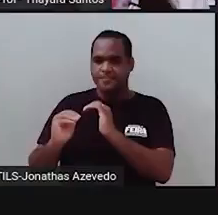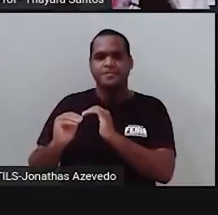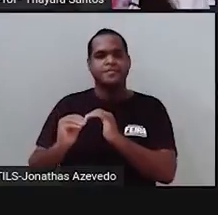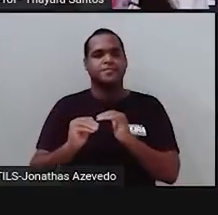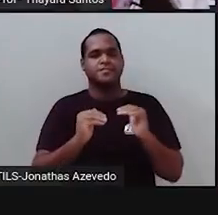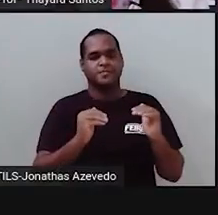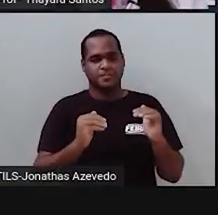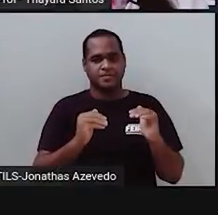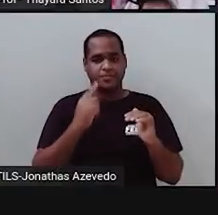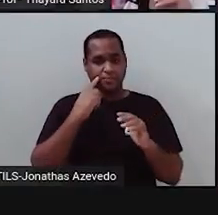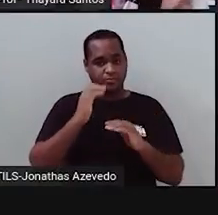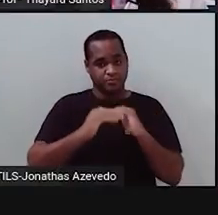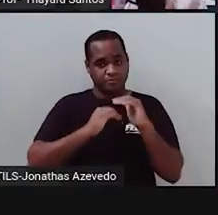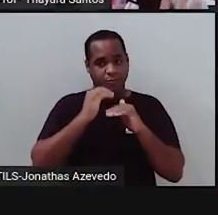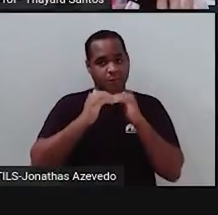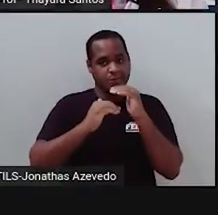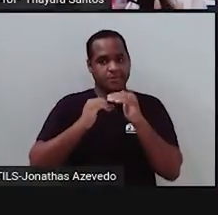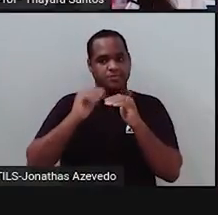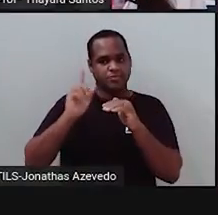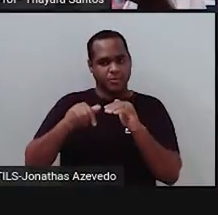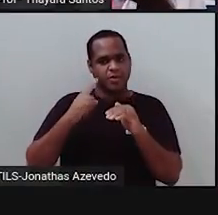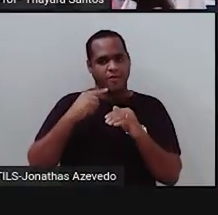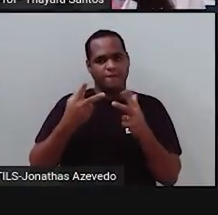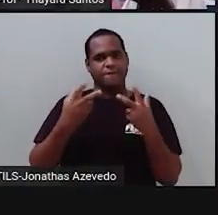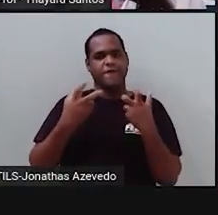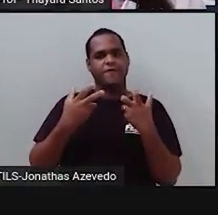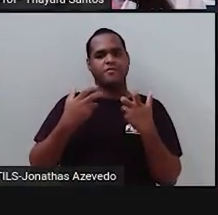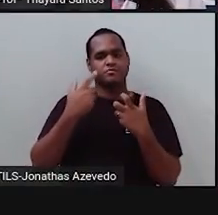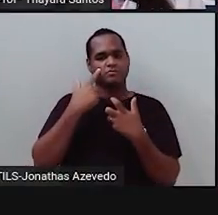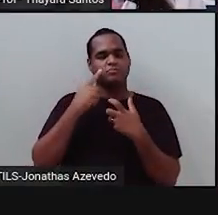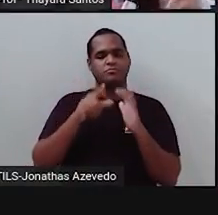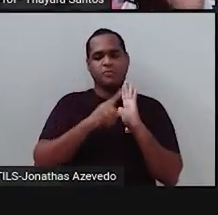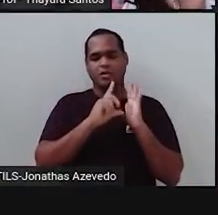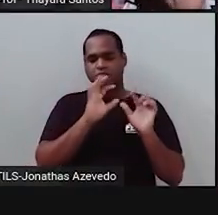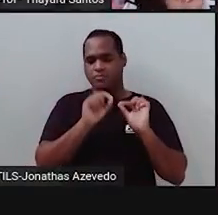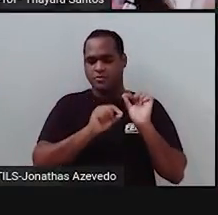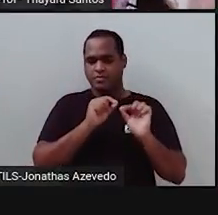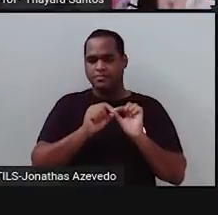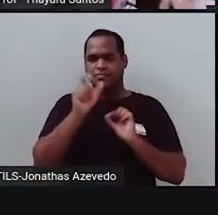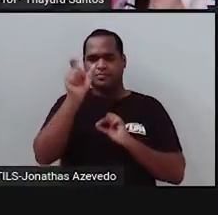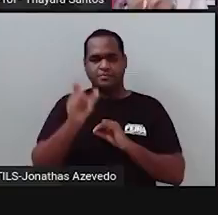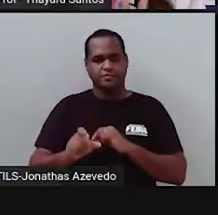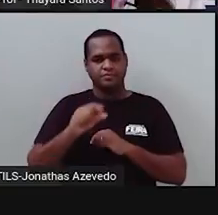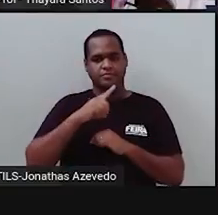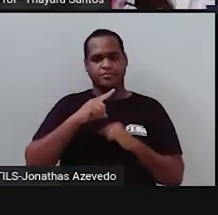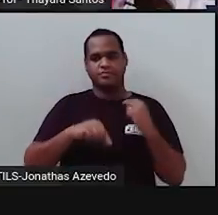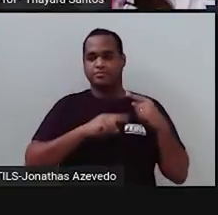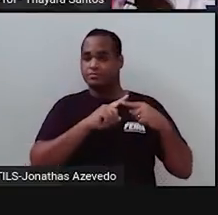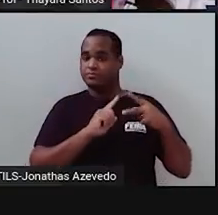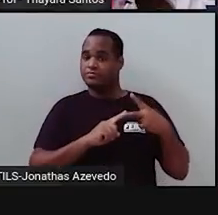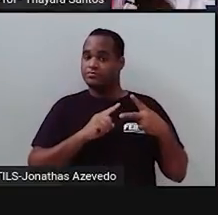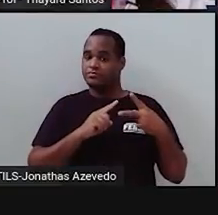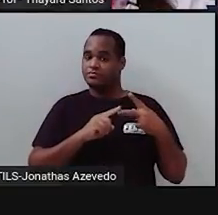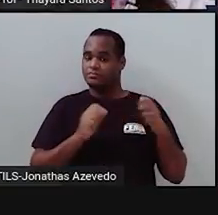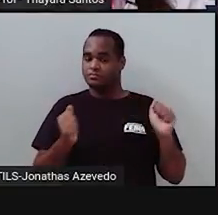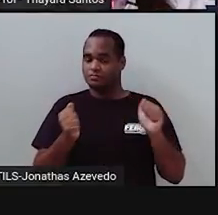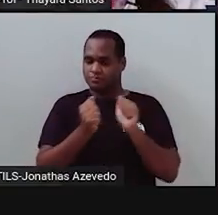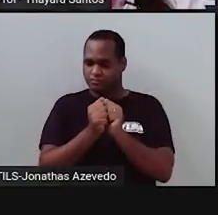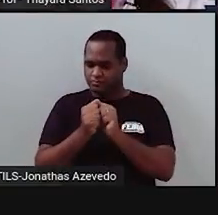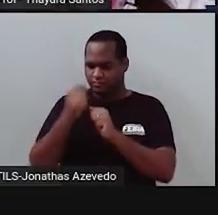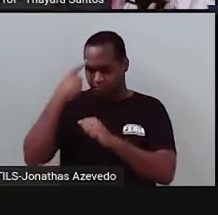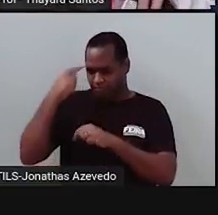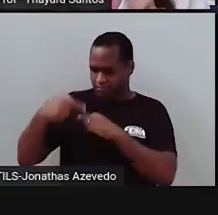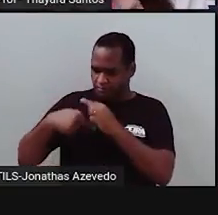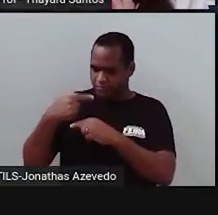um gene dominante, a gente já viu, né, antes que cada característica nossa é determinada por um par de fatores e esses fatores são genes